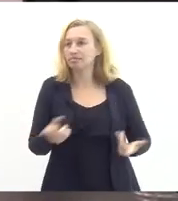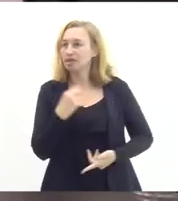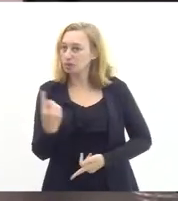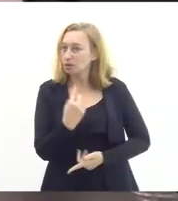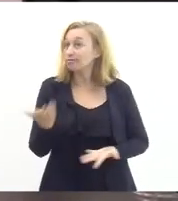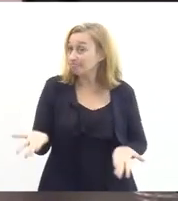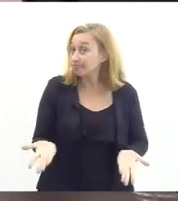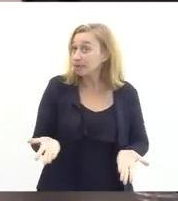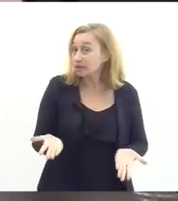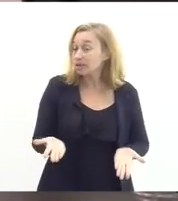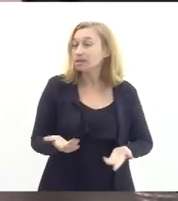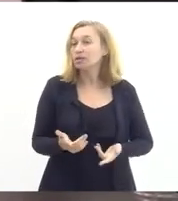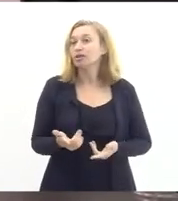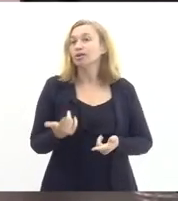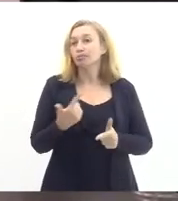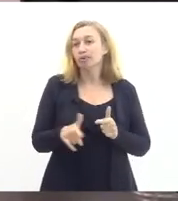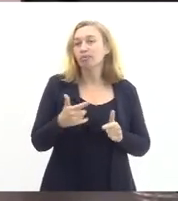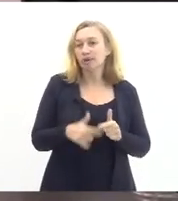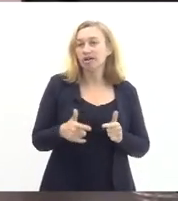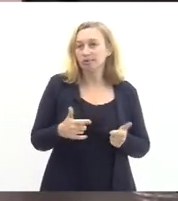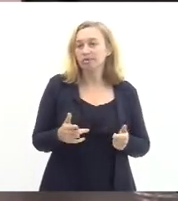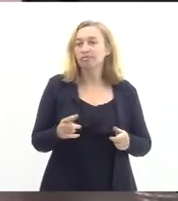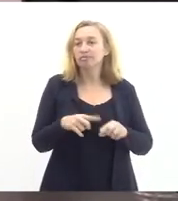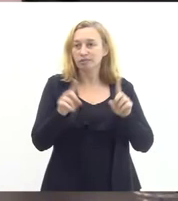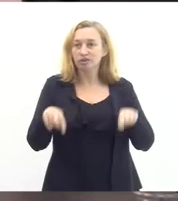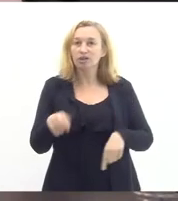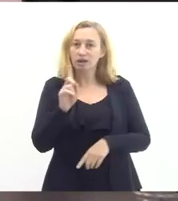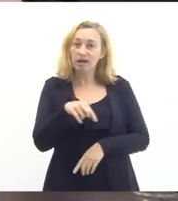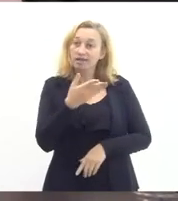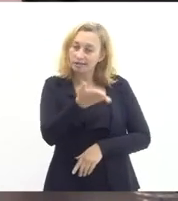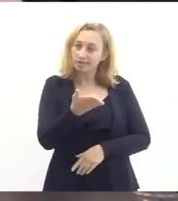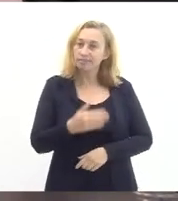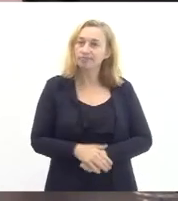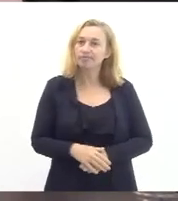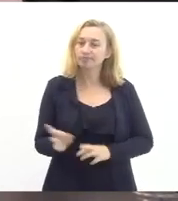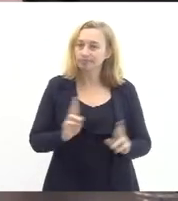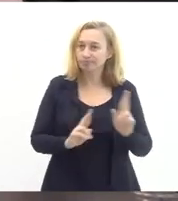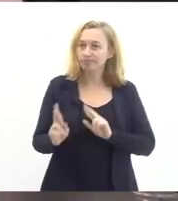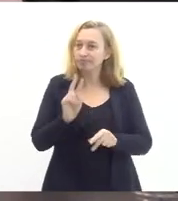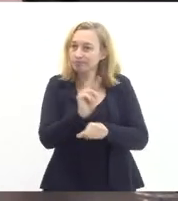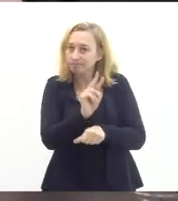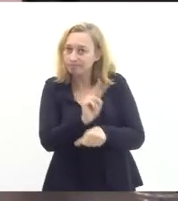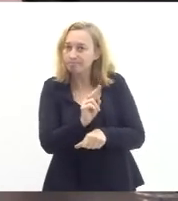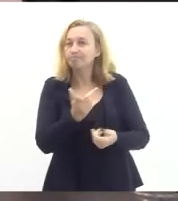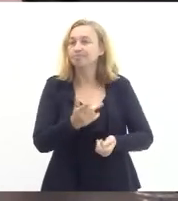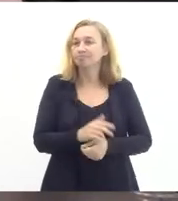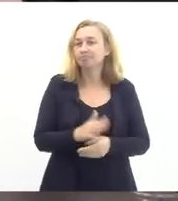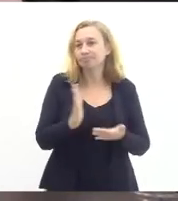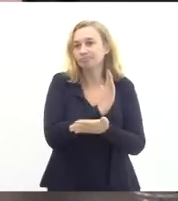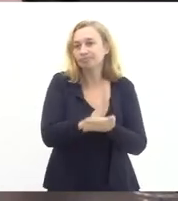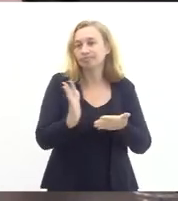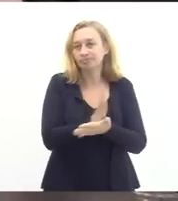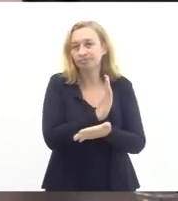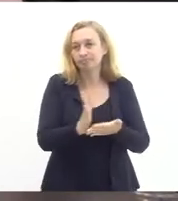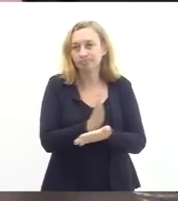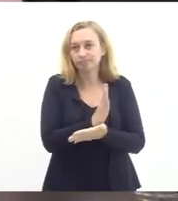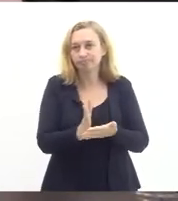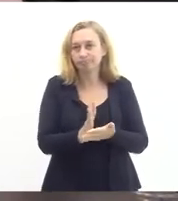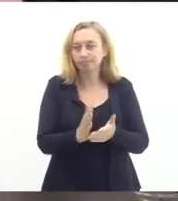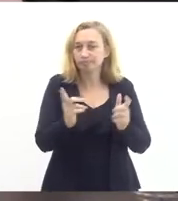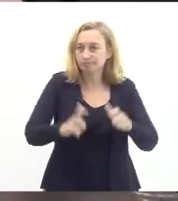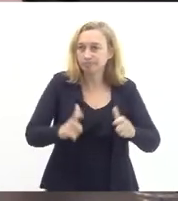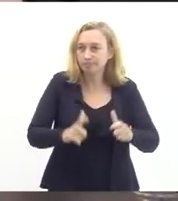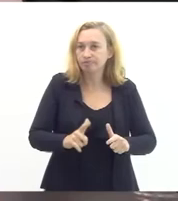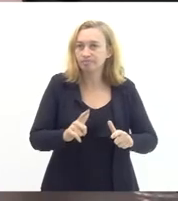nós e o nosso maior problema em relação a funcionários tem sido esse em relação a monitorias e alguns zelador que cuide do espaço